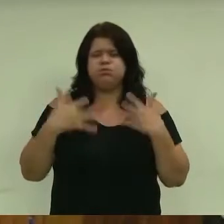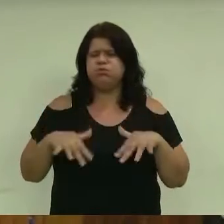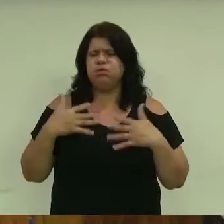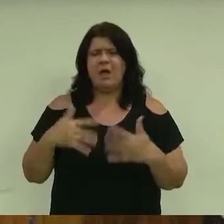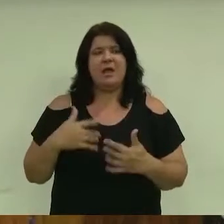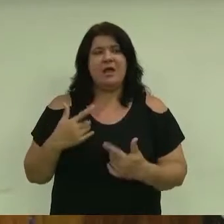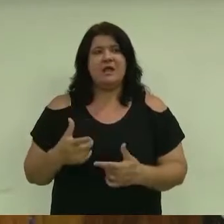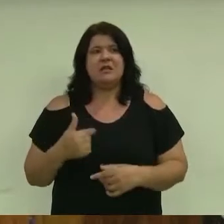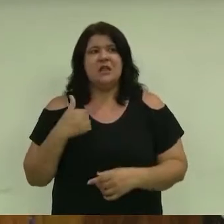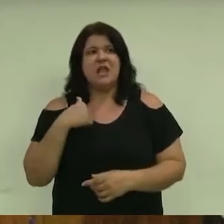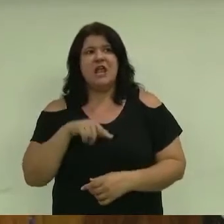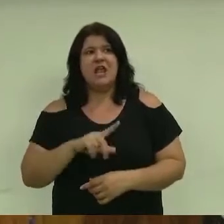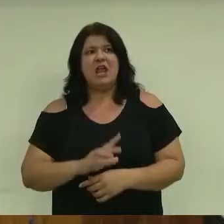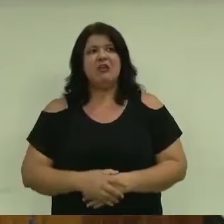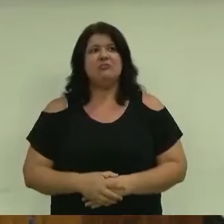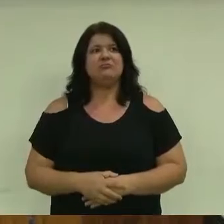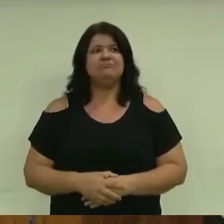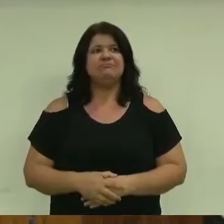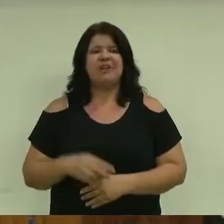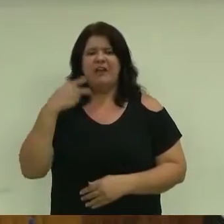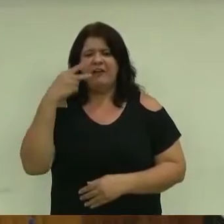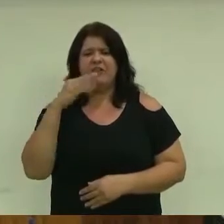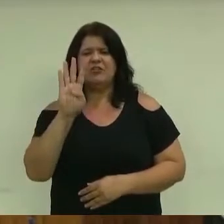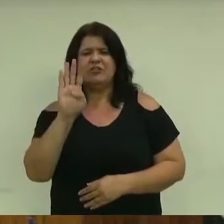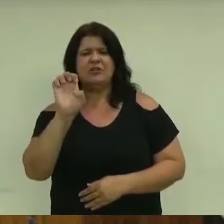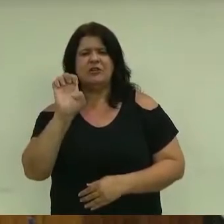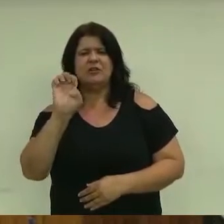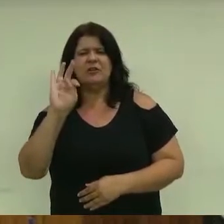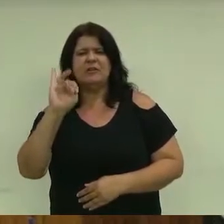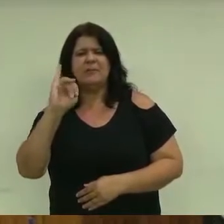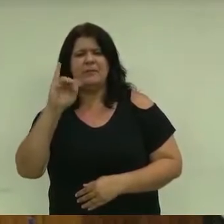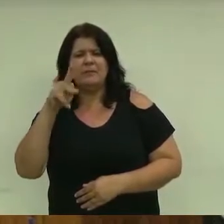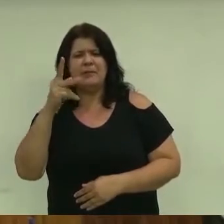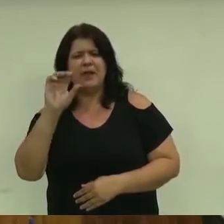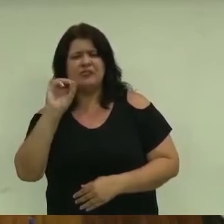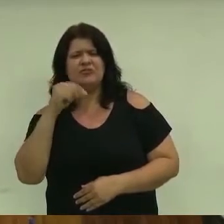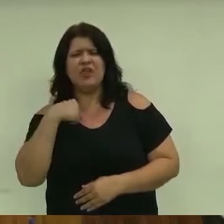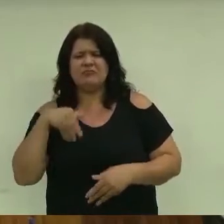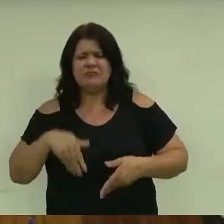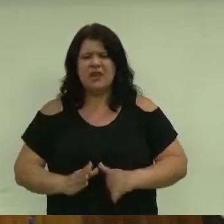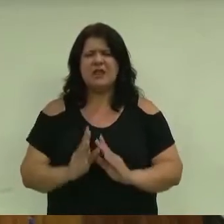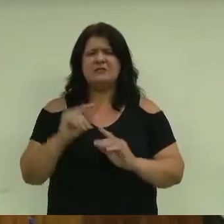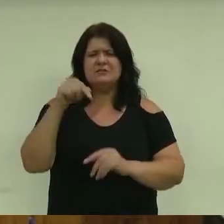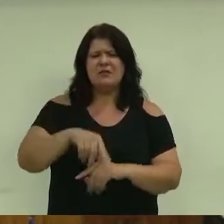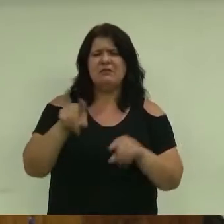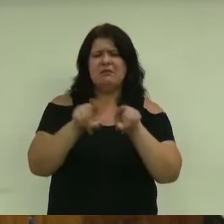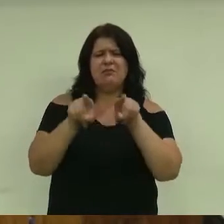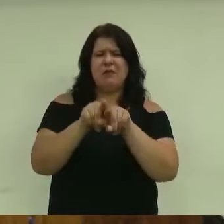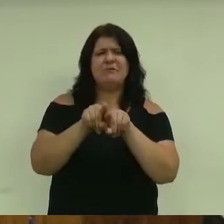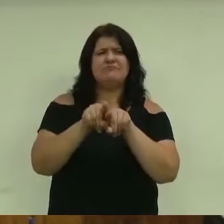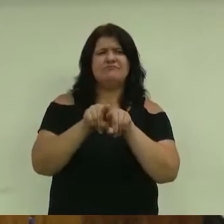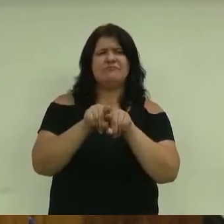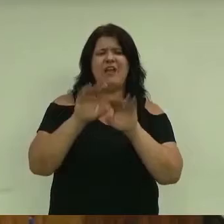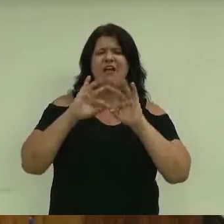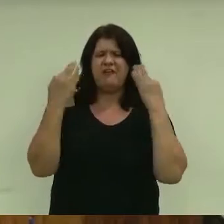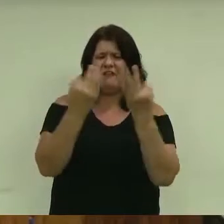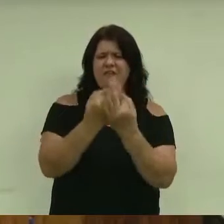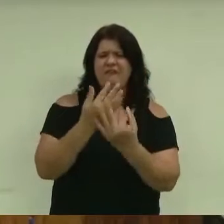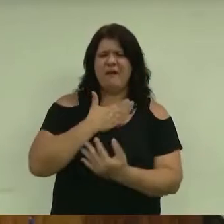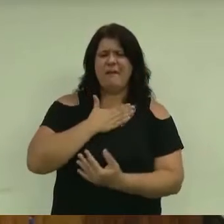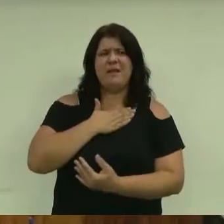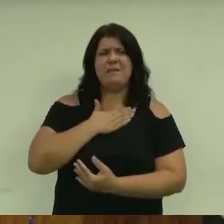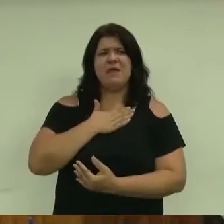Eu, vereador, como eu disse, eu nasci aqui nessa cidade. A minha família chegou